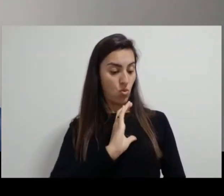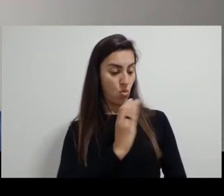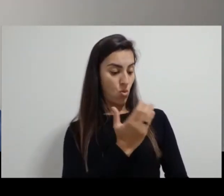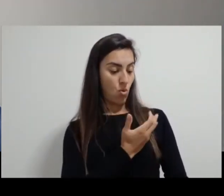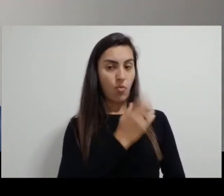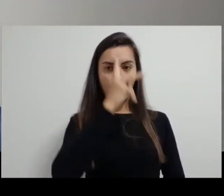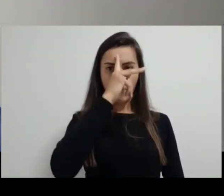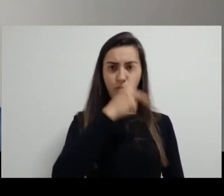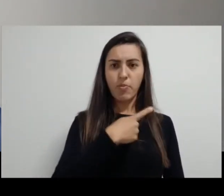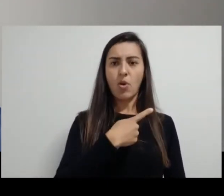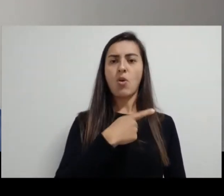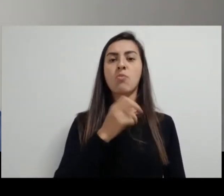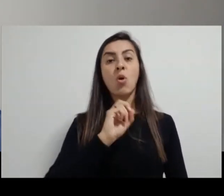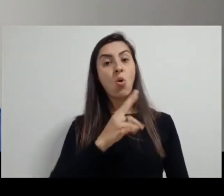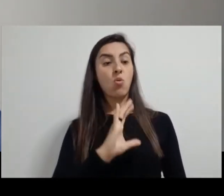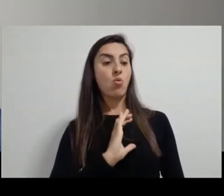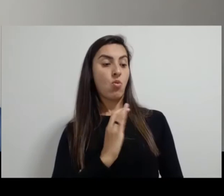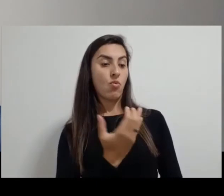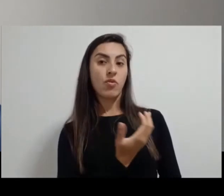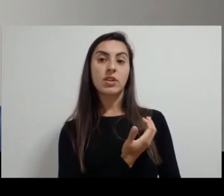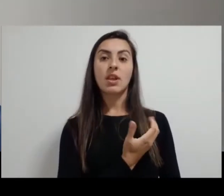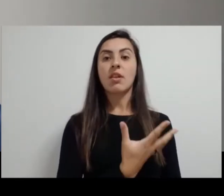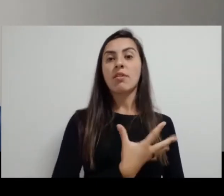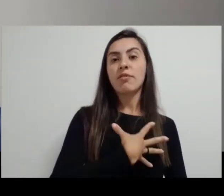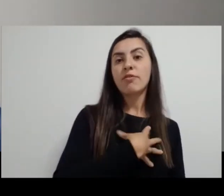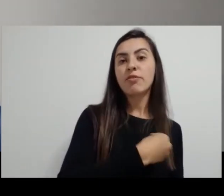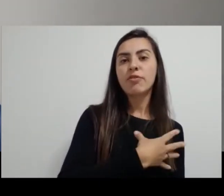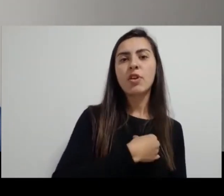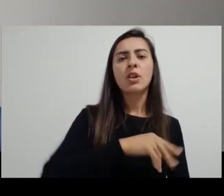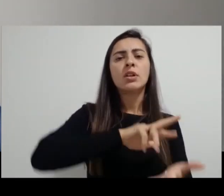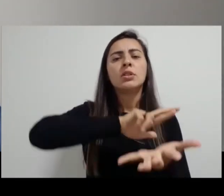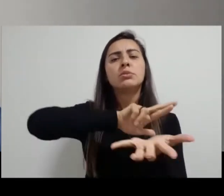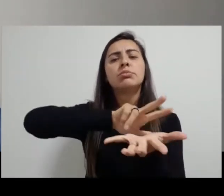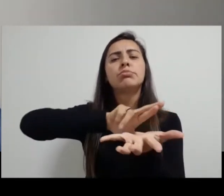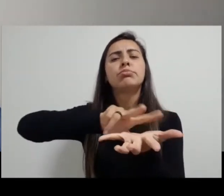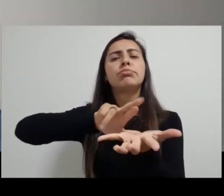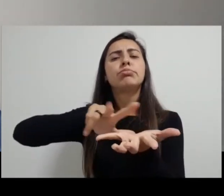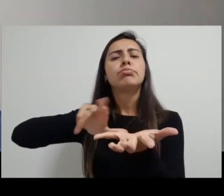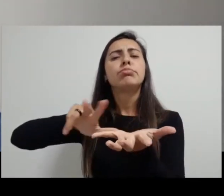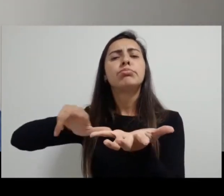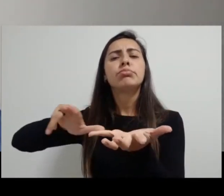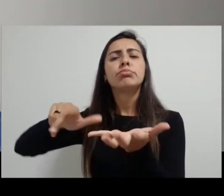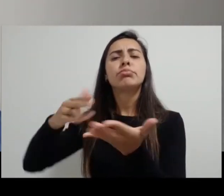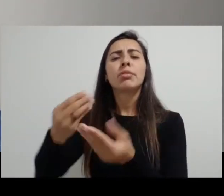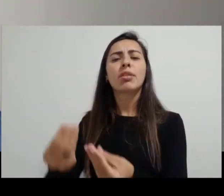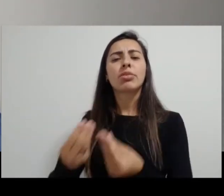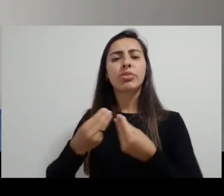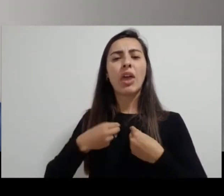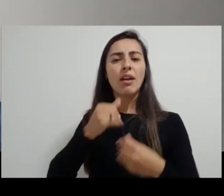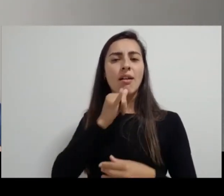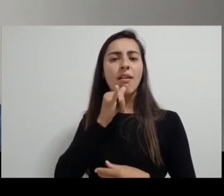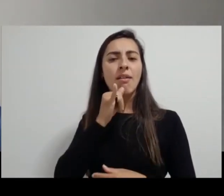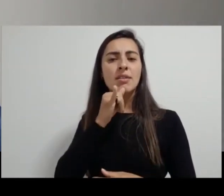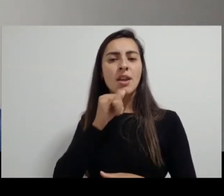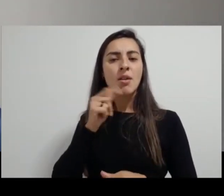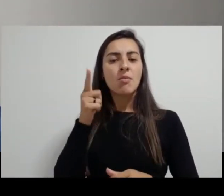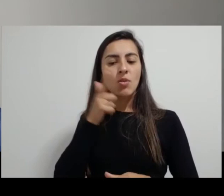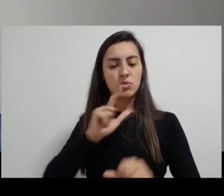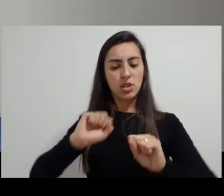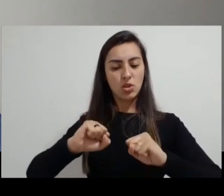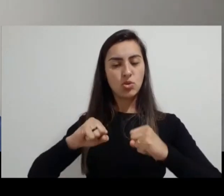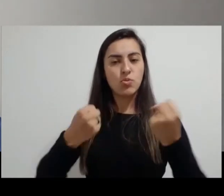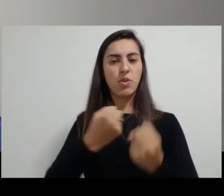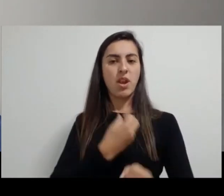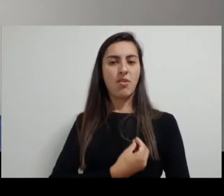os seus filhos, tantos exemplos que nos ajudam a superar as nossas dificuldades, a viver